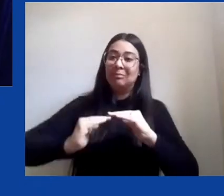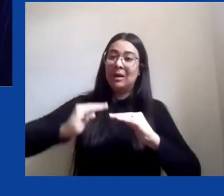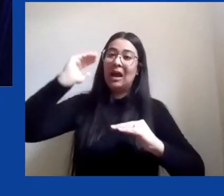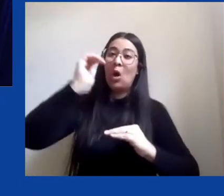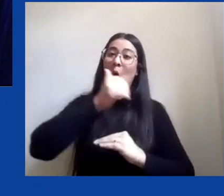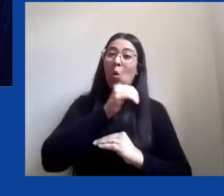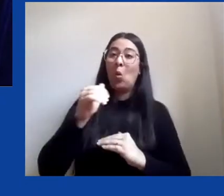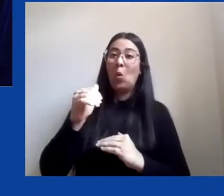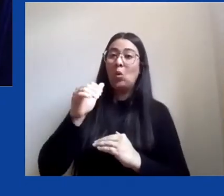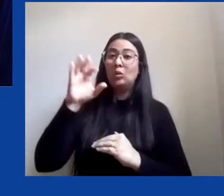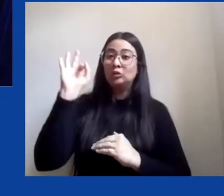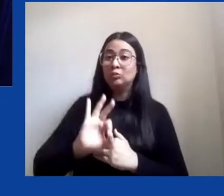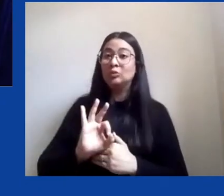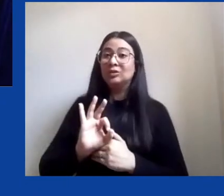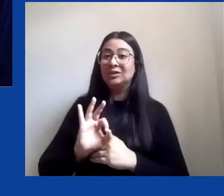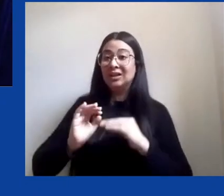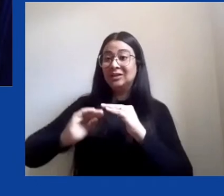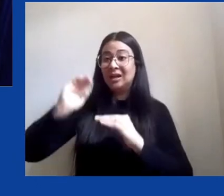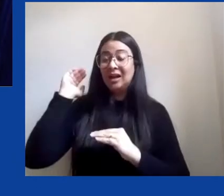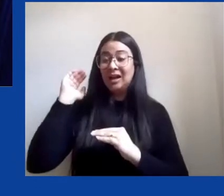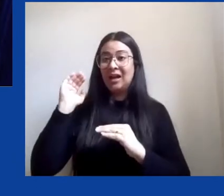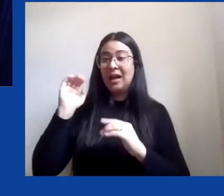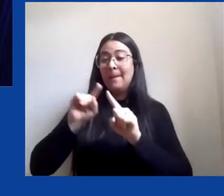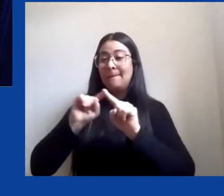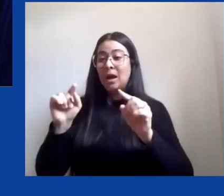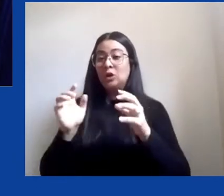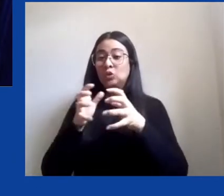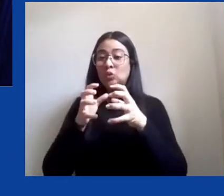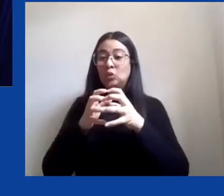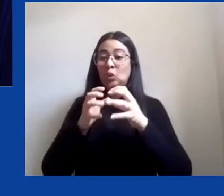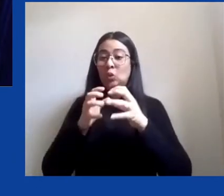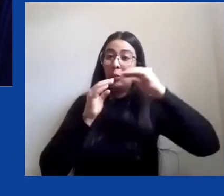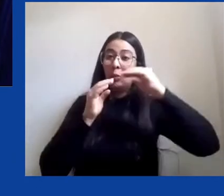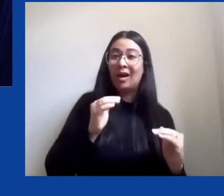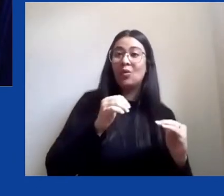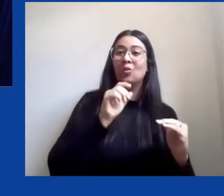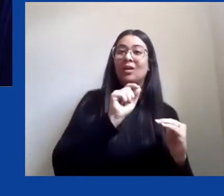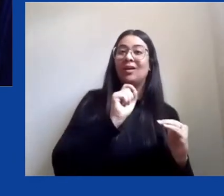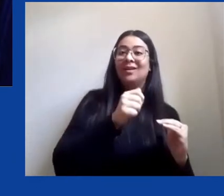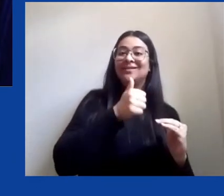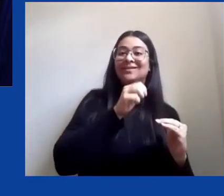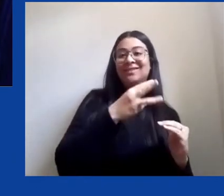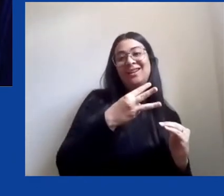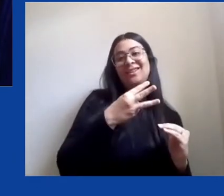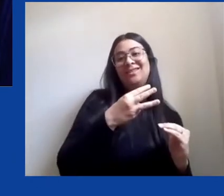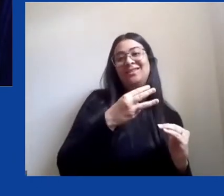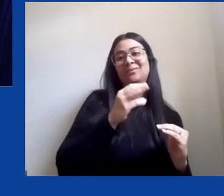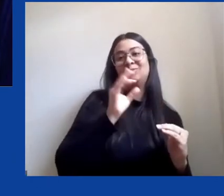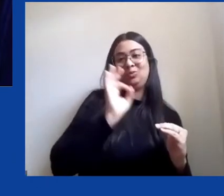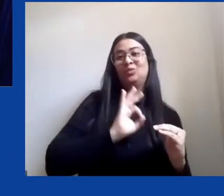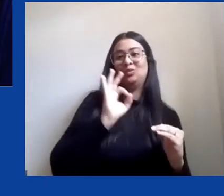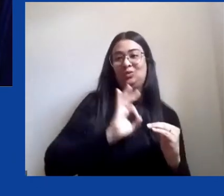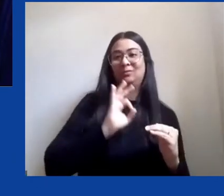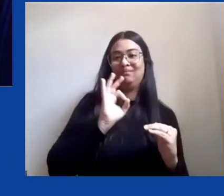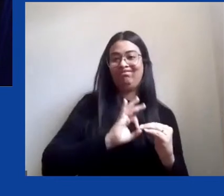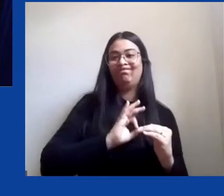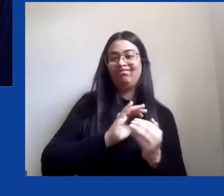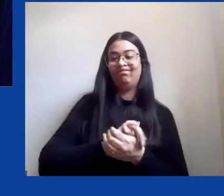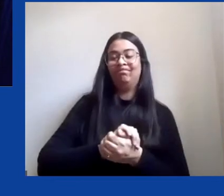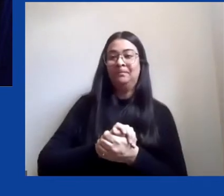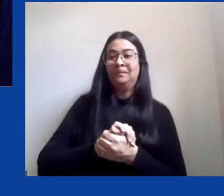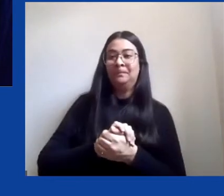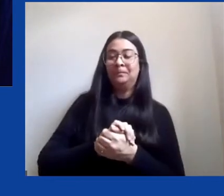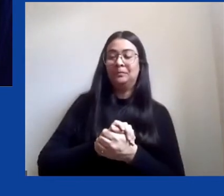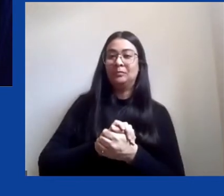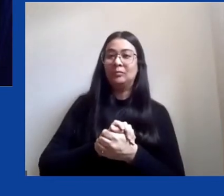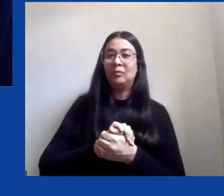grupos raciais caiu 13% no mesmo período. De acordo com o levantamento de Instituto de Segurança